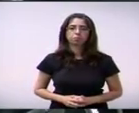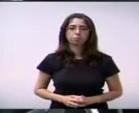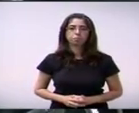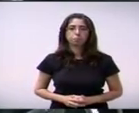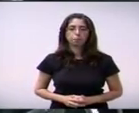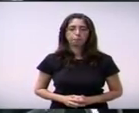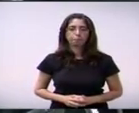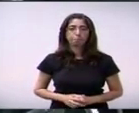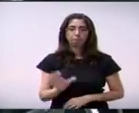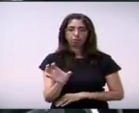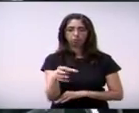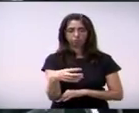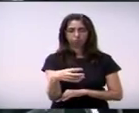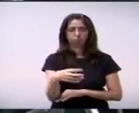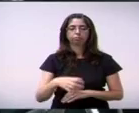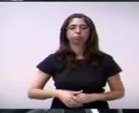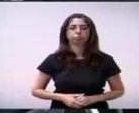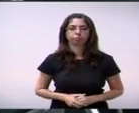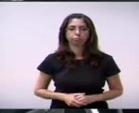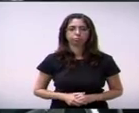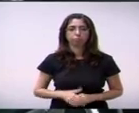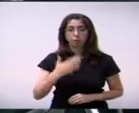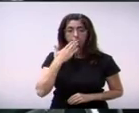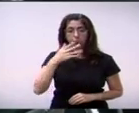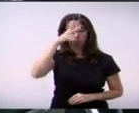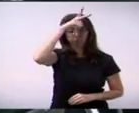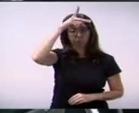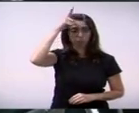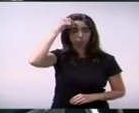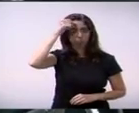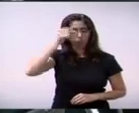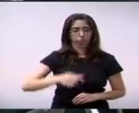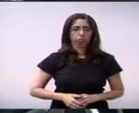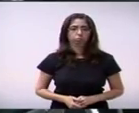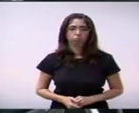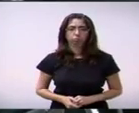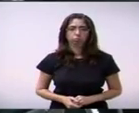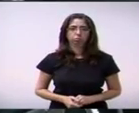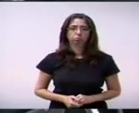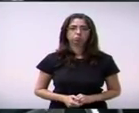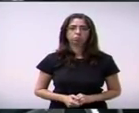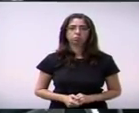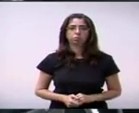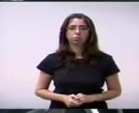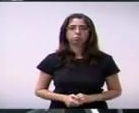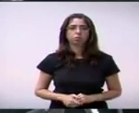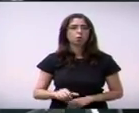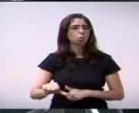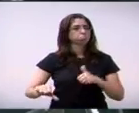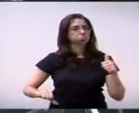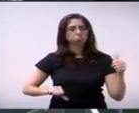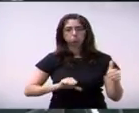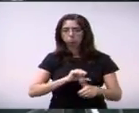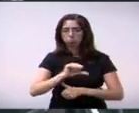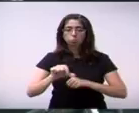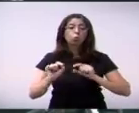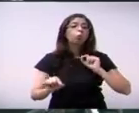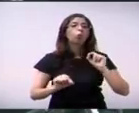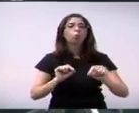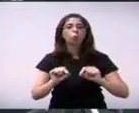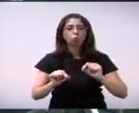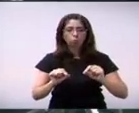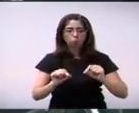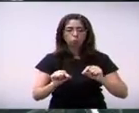vereador Tigui Lapaes solicita ao executivo alterações ou medidas